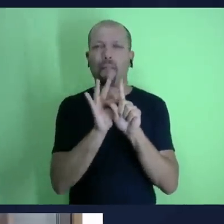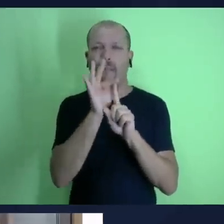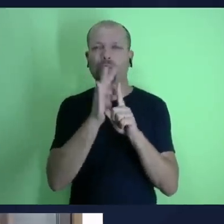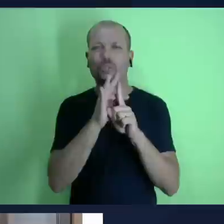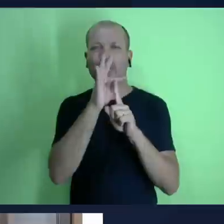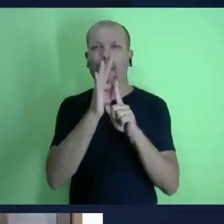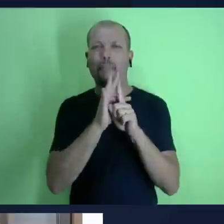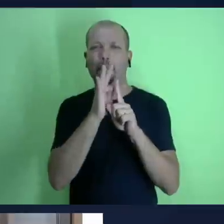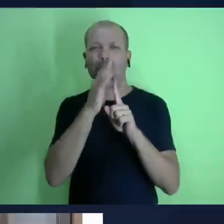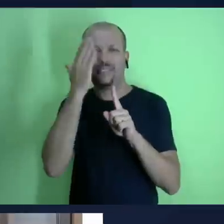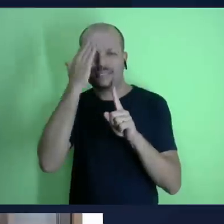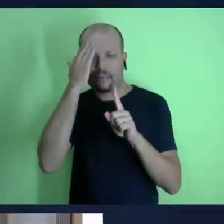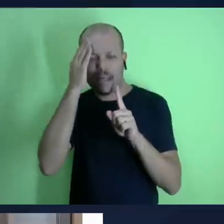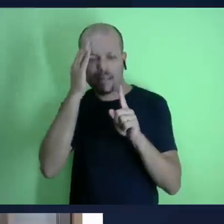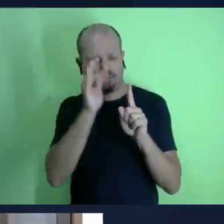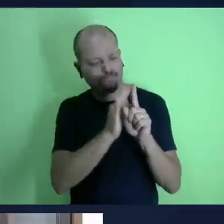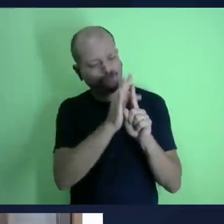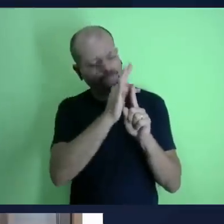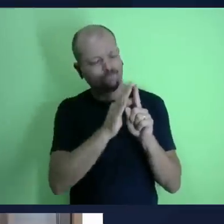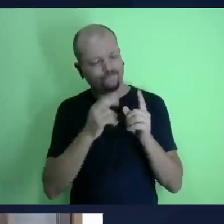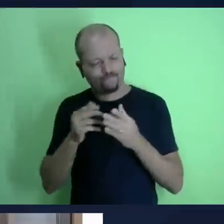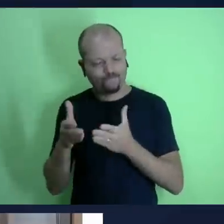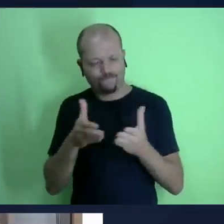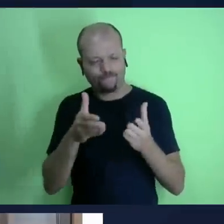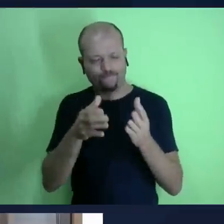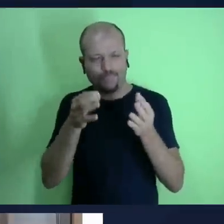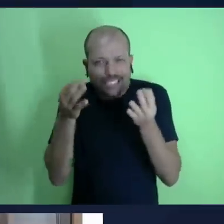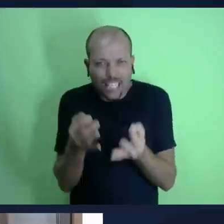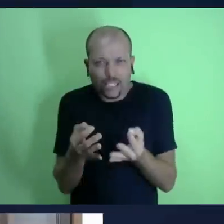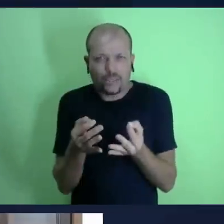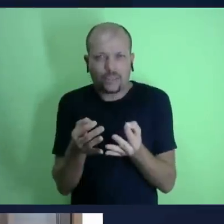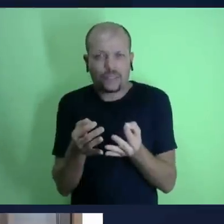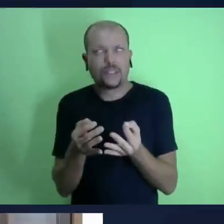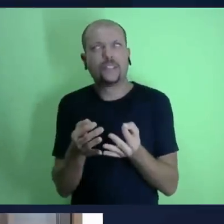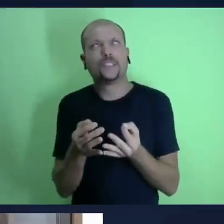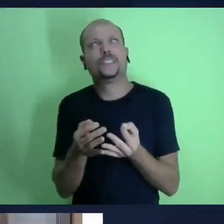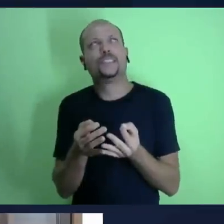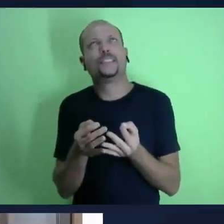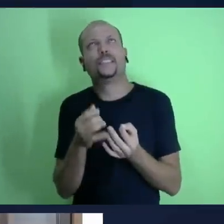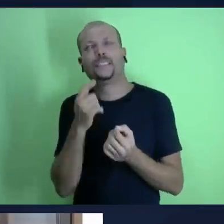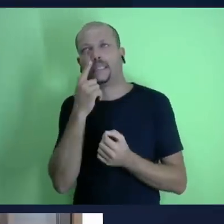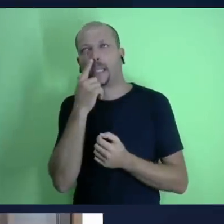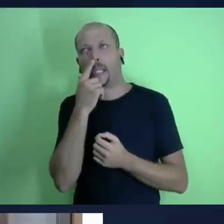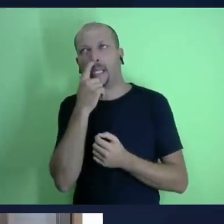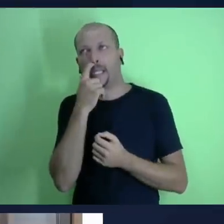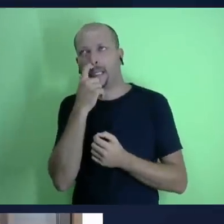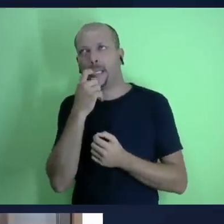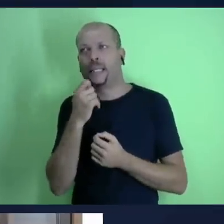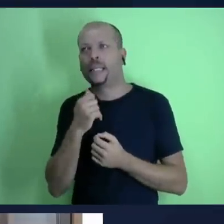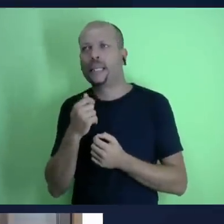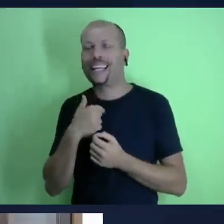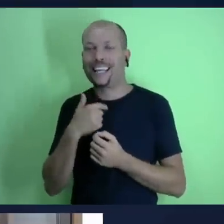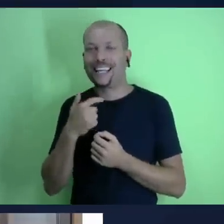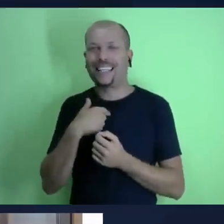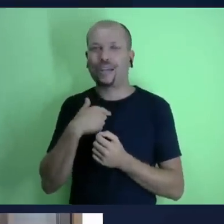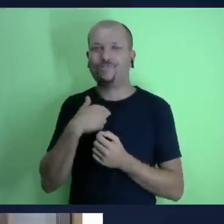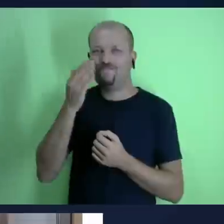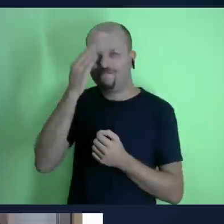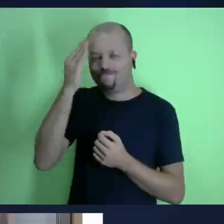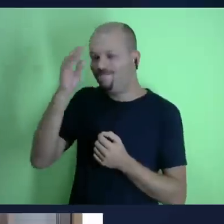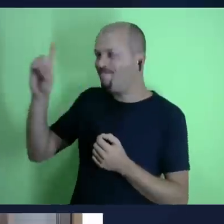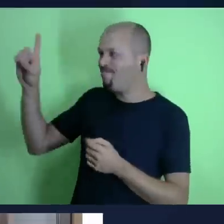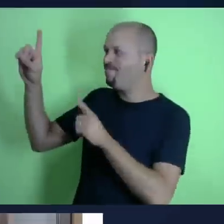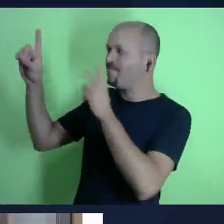de todas as coisas e de que eu estou reconhecendo que realmente posso fazer parte desta